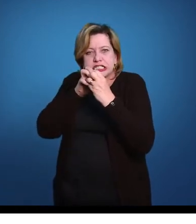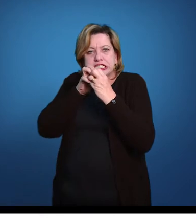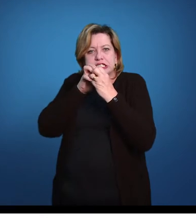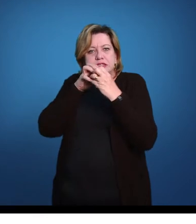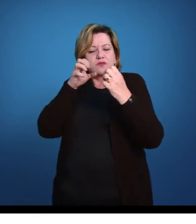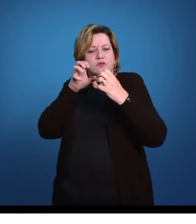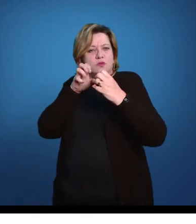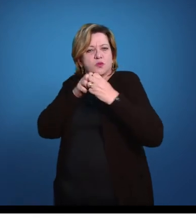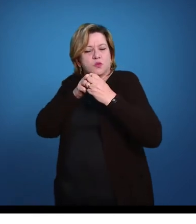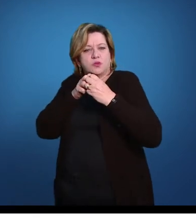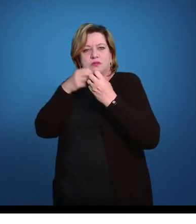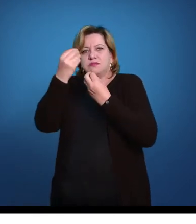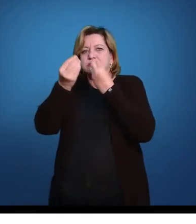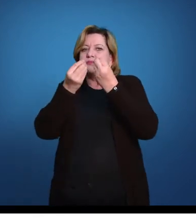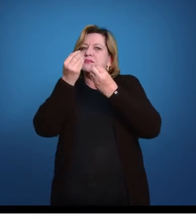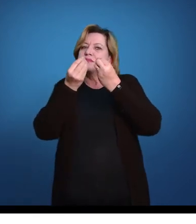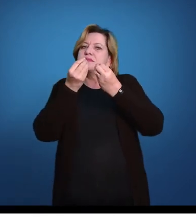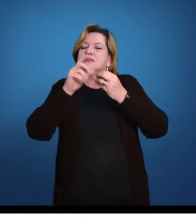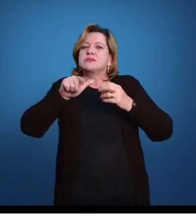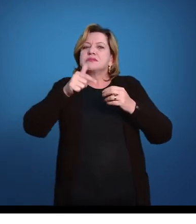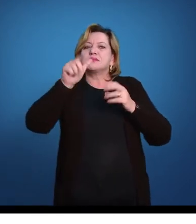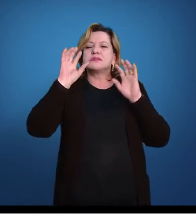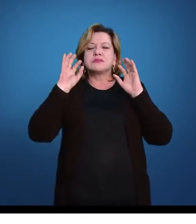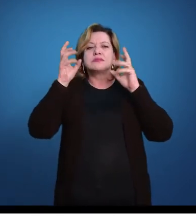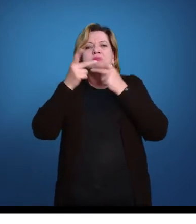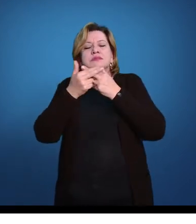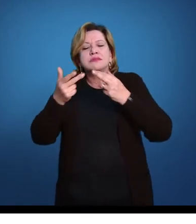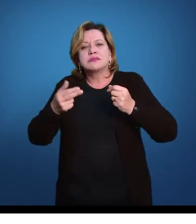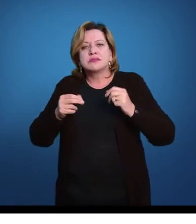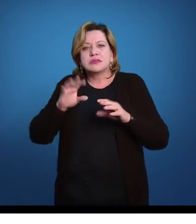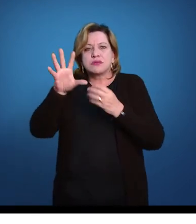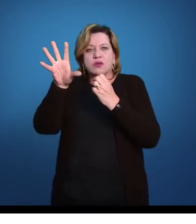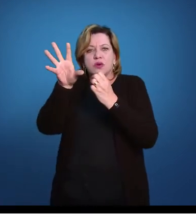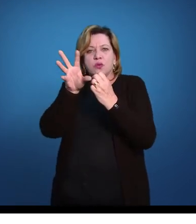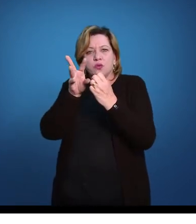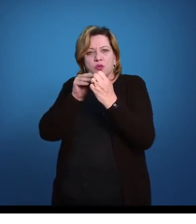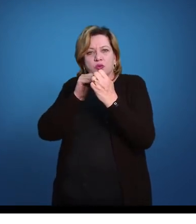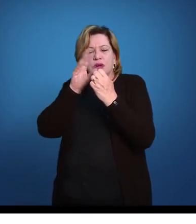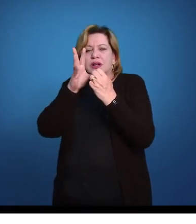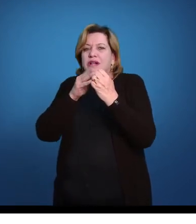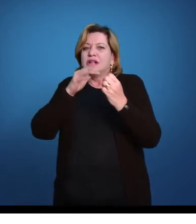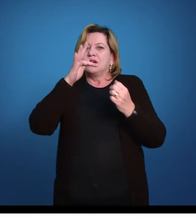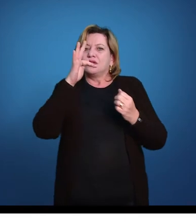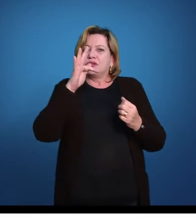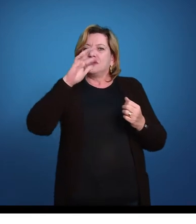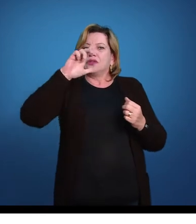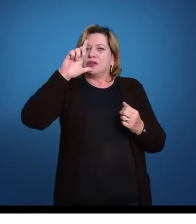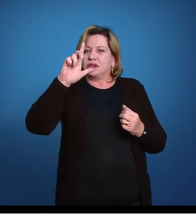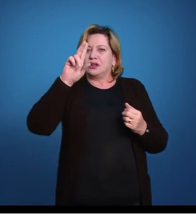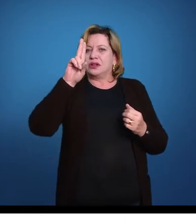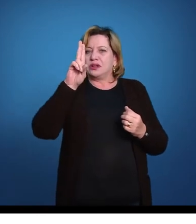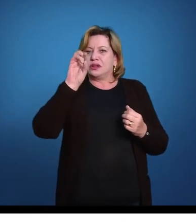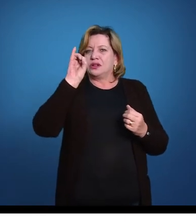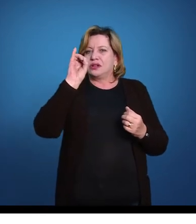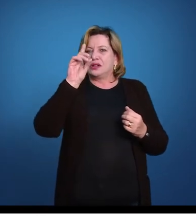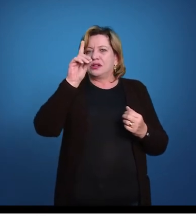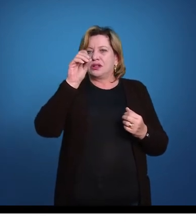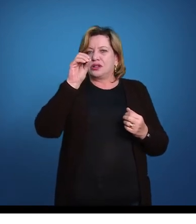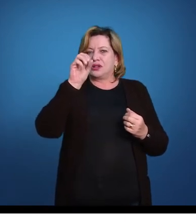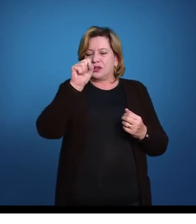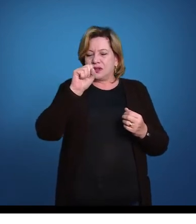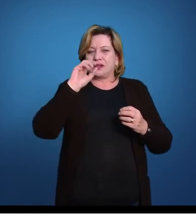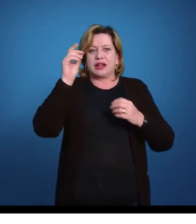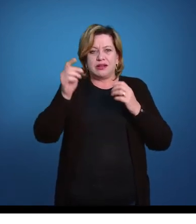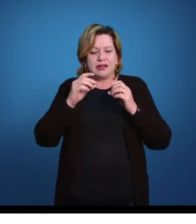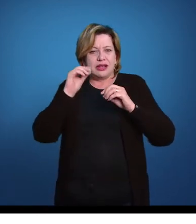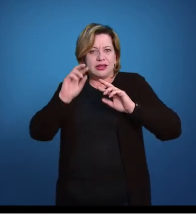grudar em alguém, se aderir em algum outro animal e se alimentar de fluidos que saem dele. Então ela especializou, mas ainda